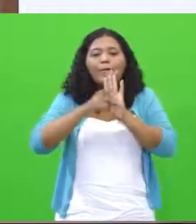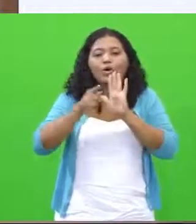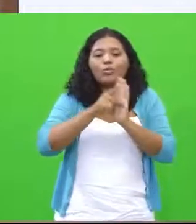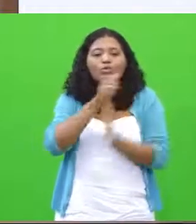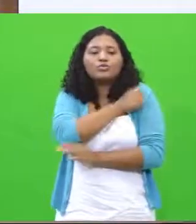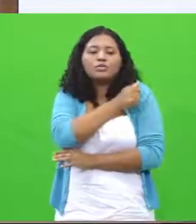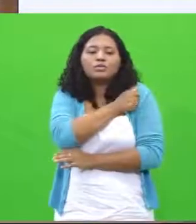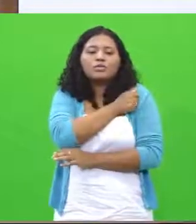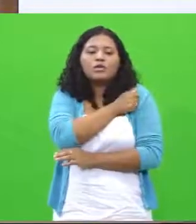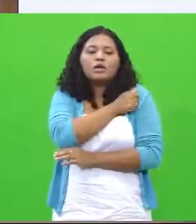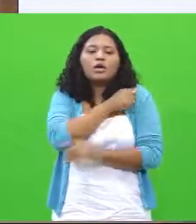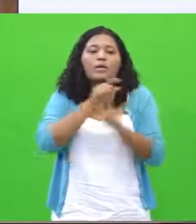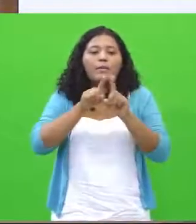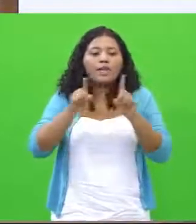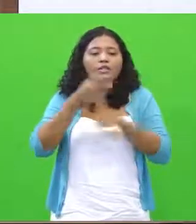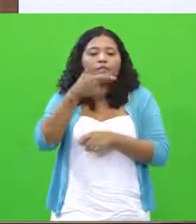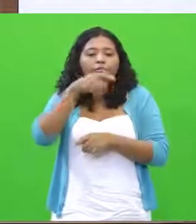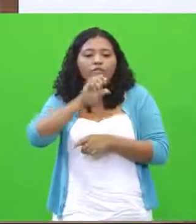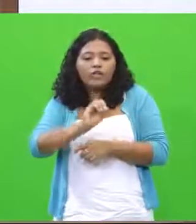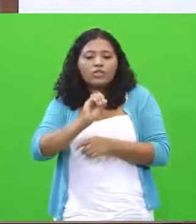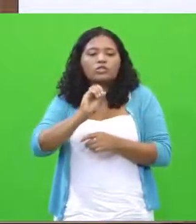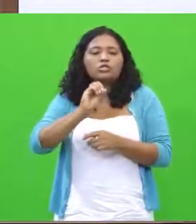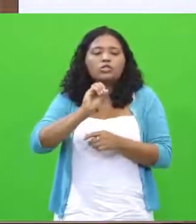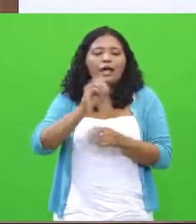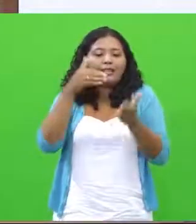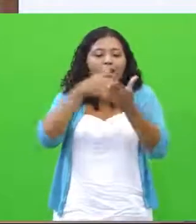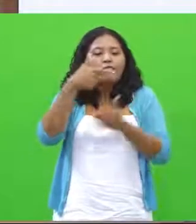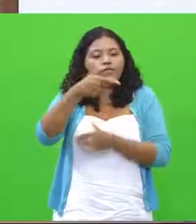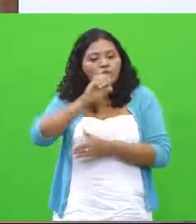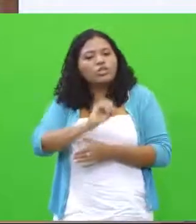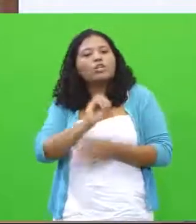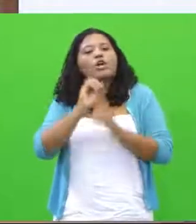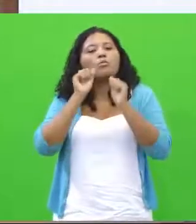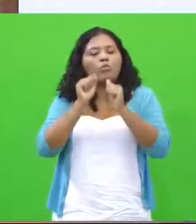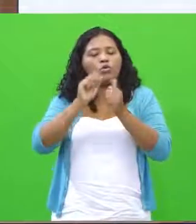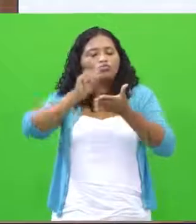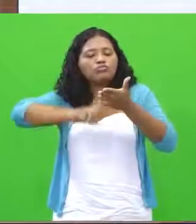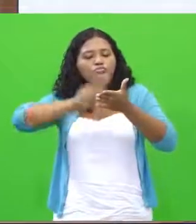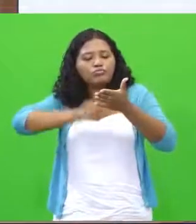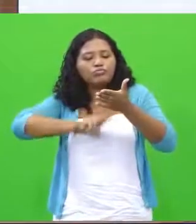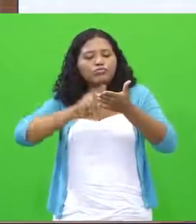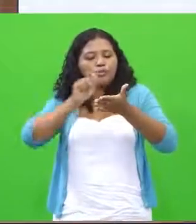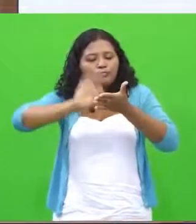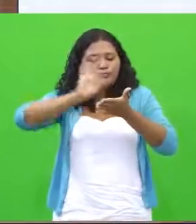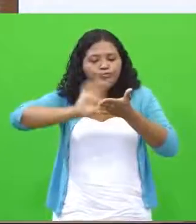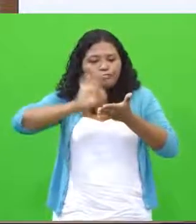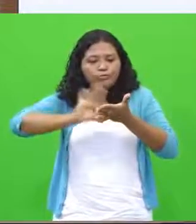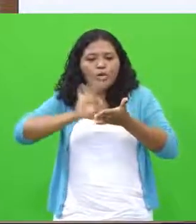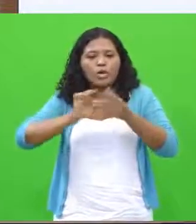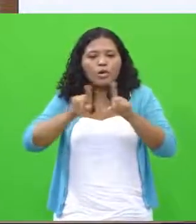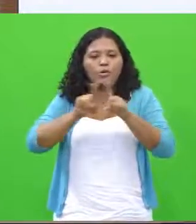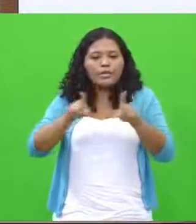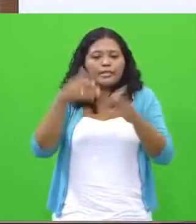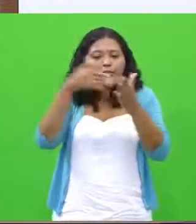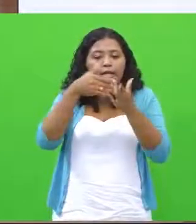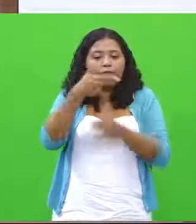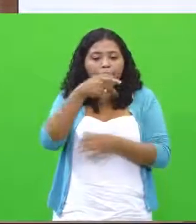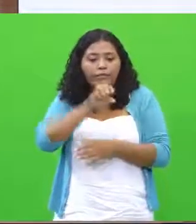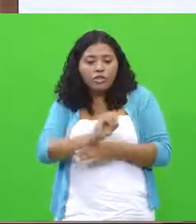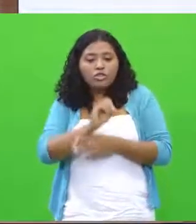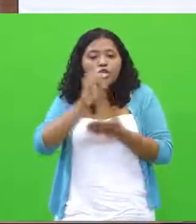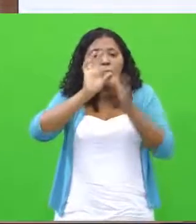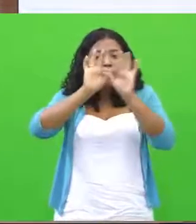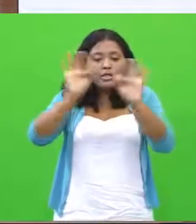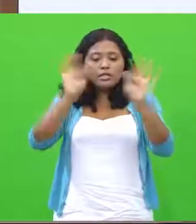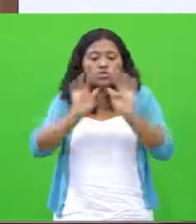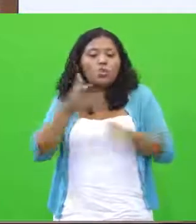vai ser corrigida. Agora, você acha que em oito linhas você consegue apresentar um ponto de vista, defender esse